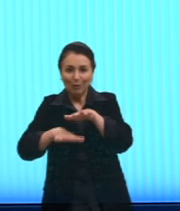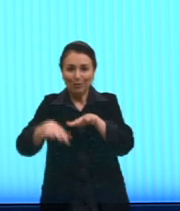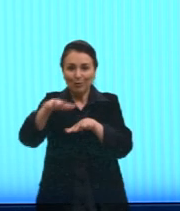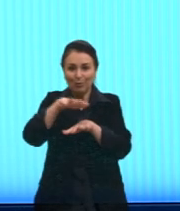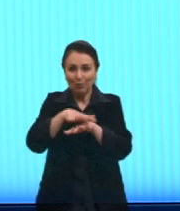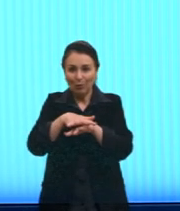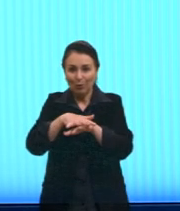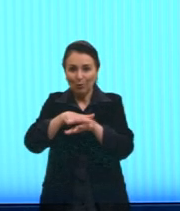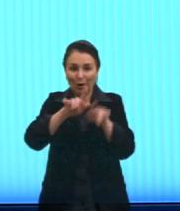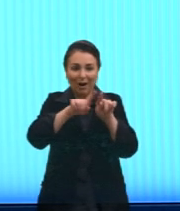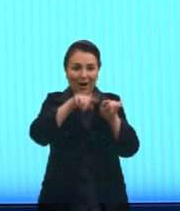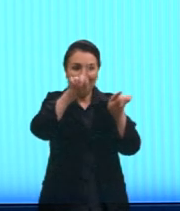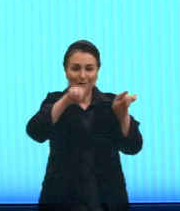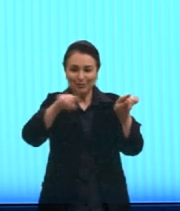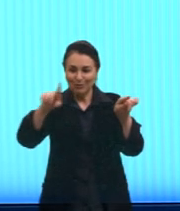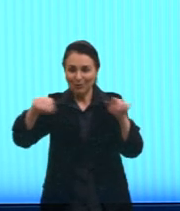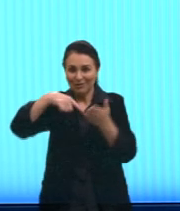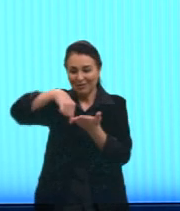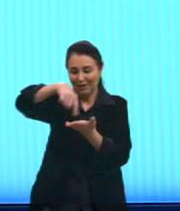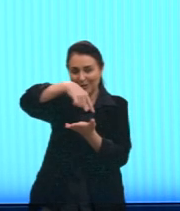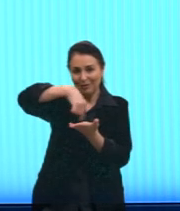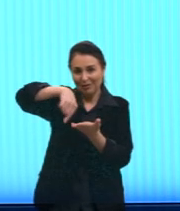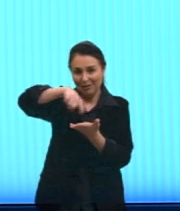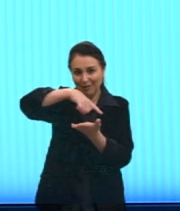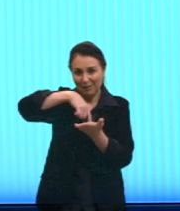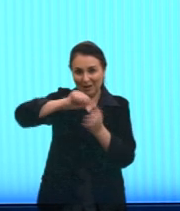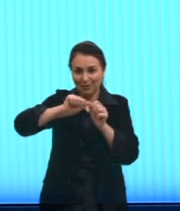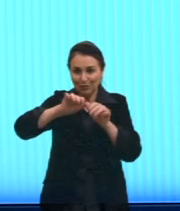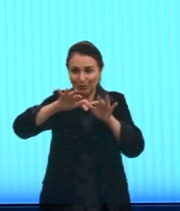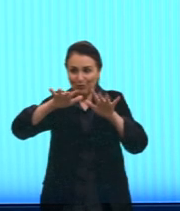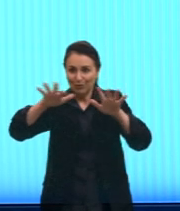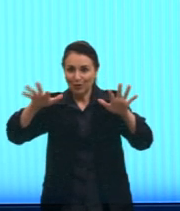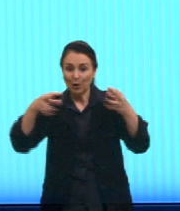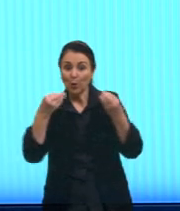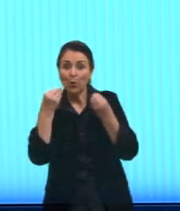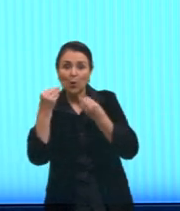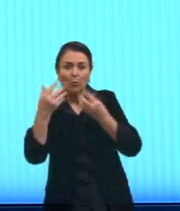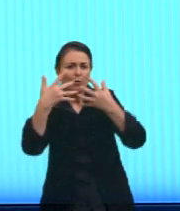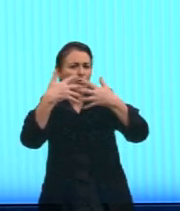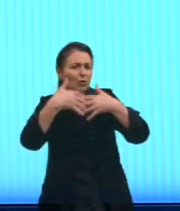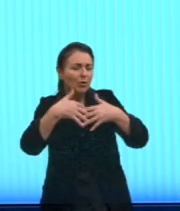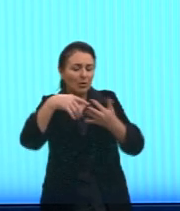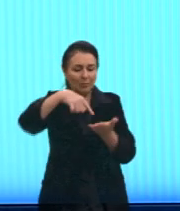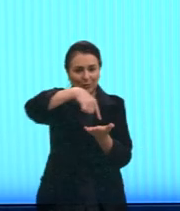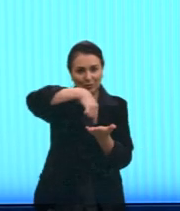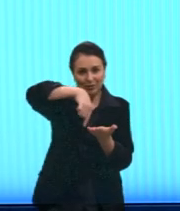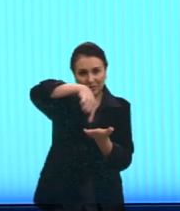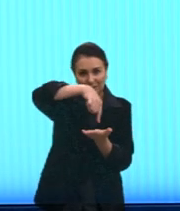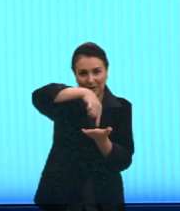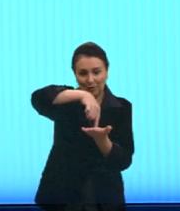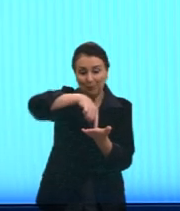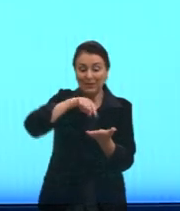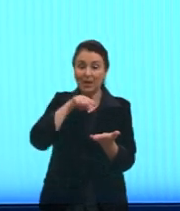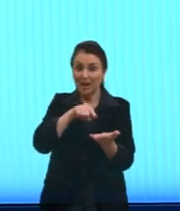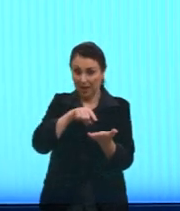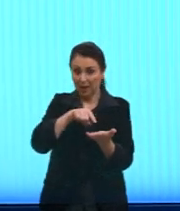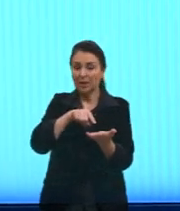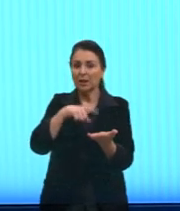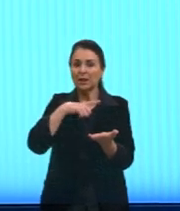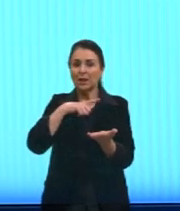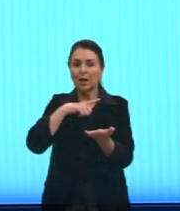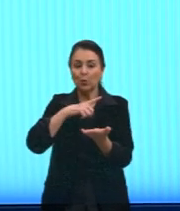é, ondas aí do GPS, que ele vai emitindo. Como é que funciona o GPS, tá, gurizada? O GPS é o seguinte, ele tem um, um